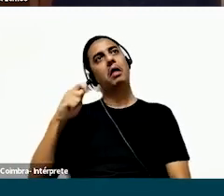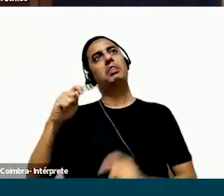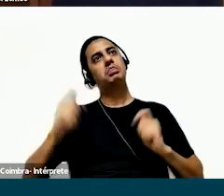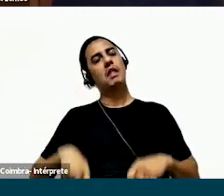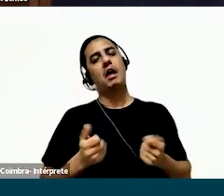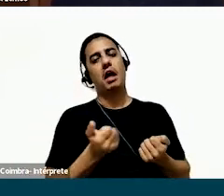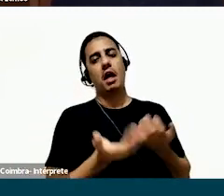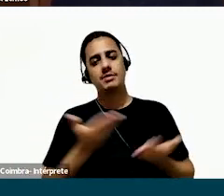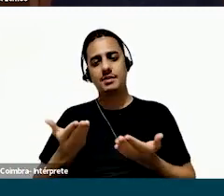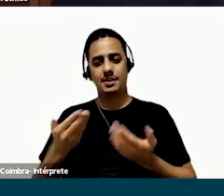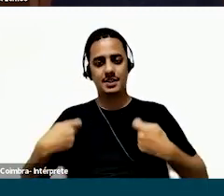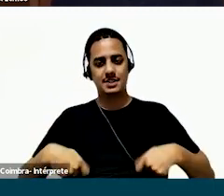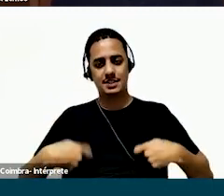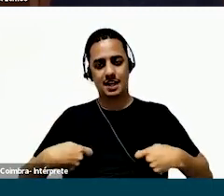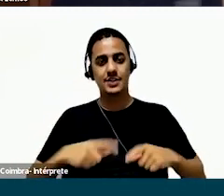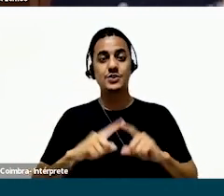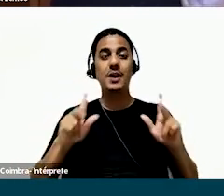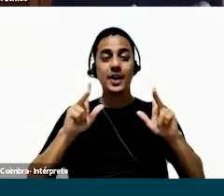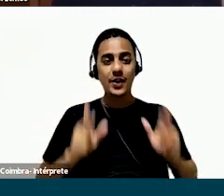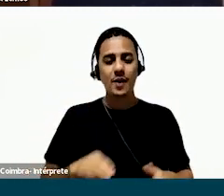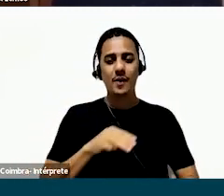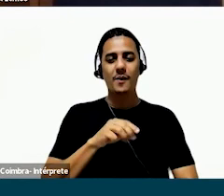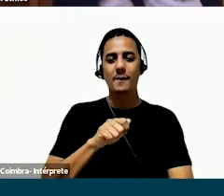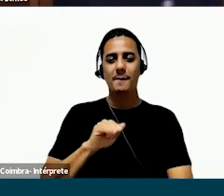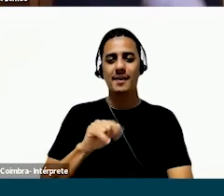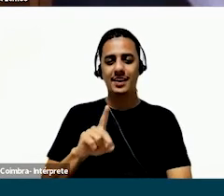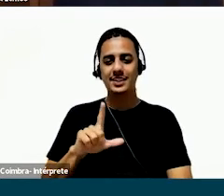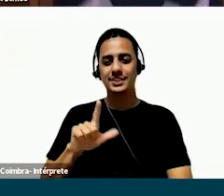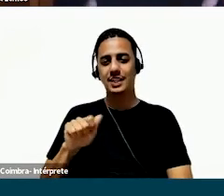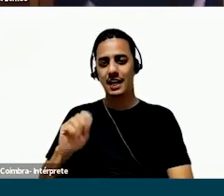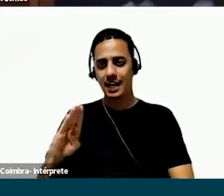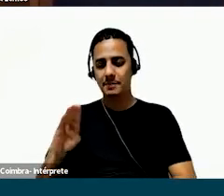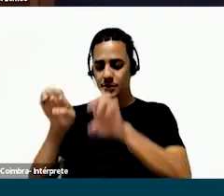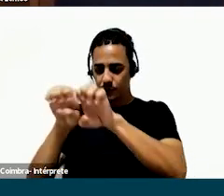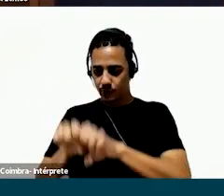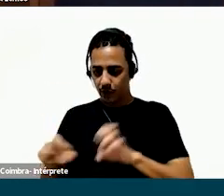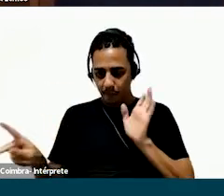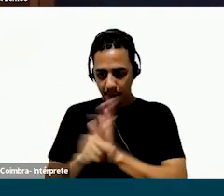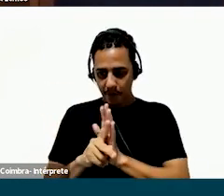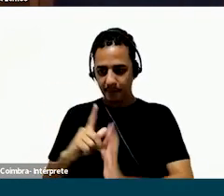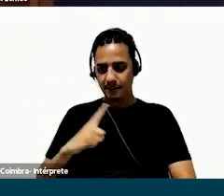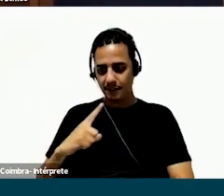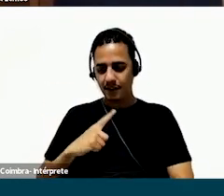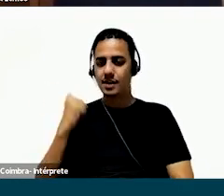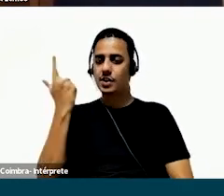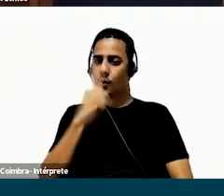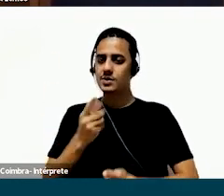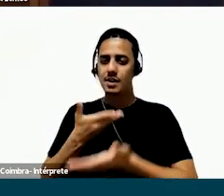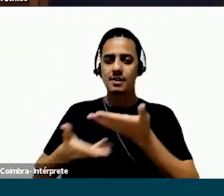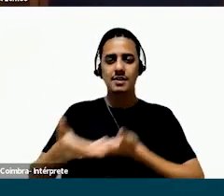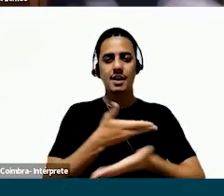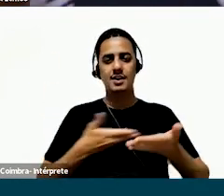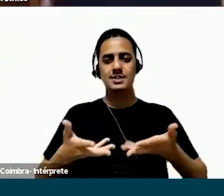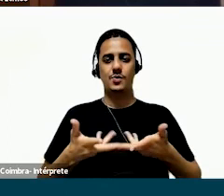parecia inicialmente atender à necessidade, mas, assim como o MindLab, não necessariamente seguia um roteiro super estruturado, ia permitir que a gente conseguisse